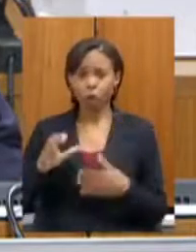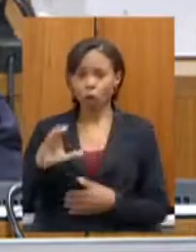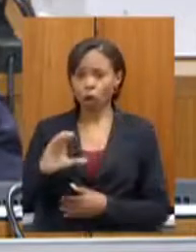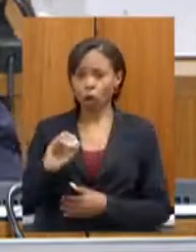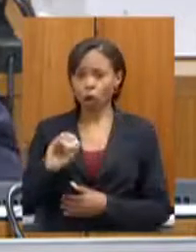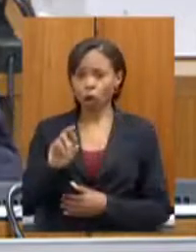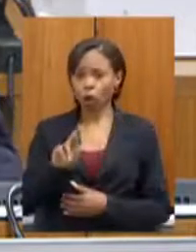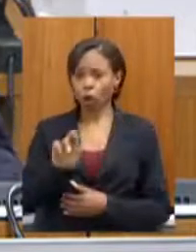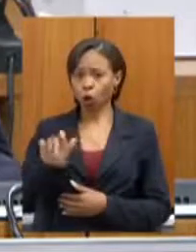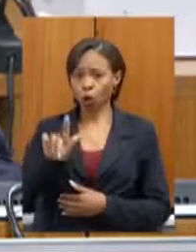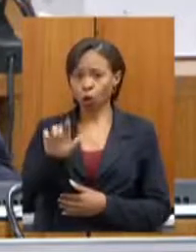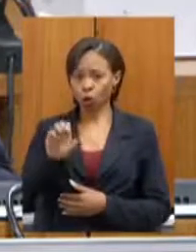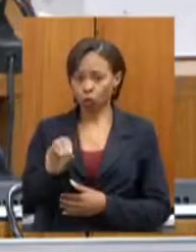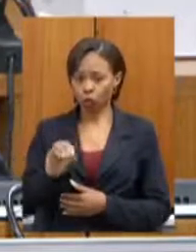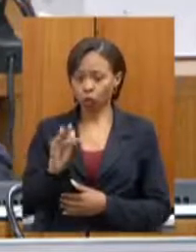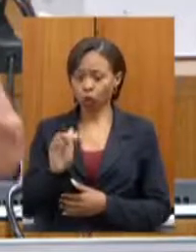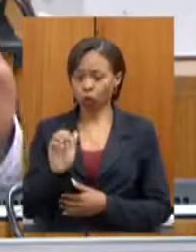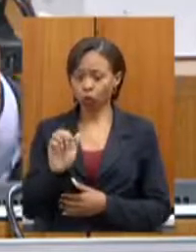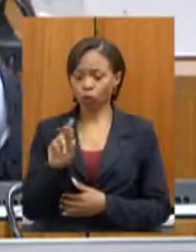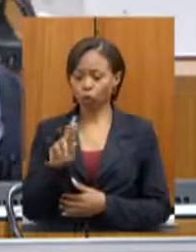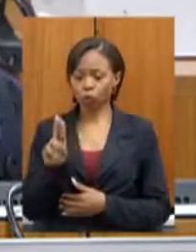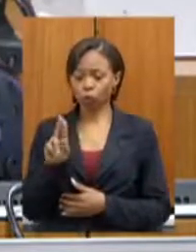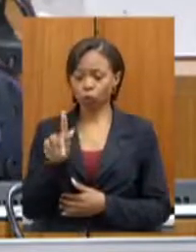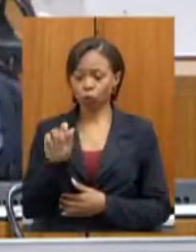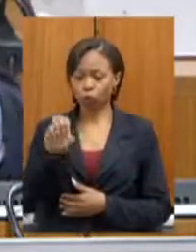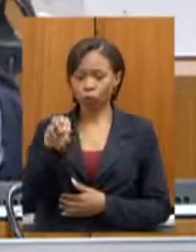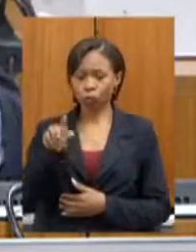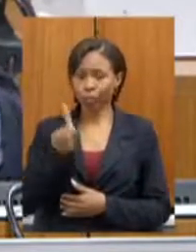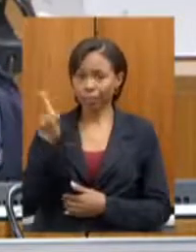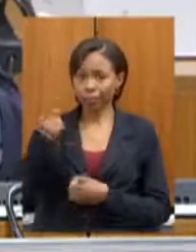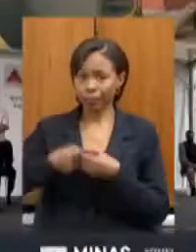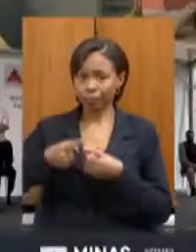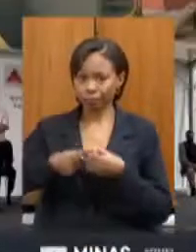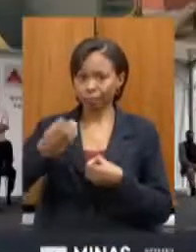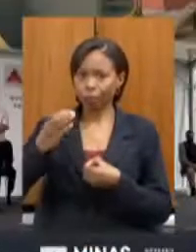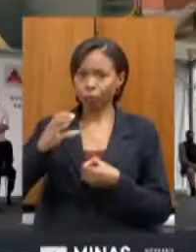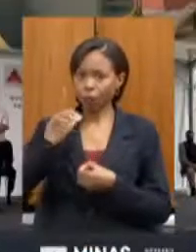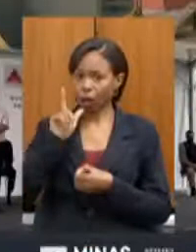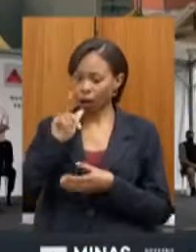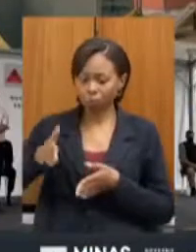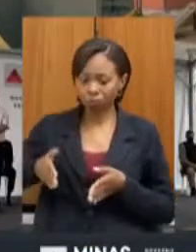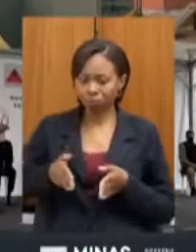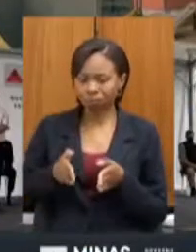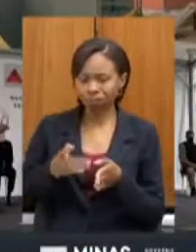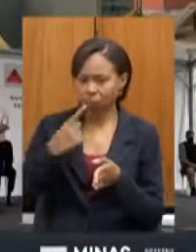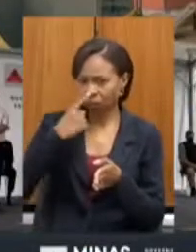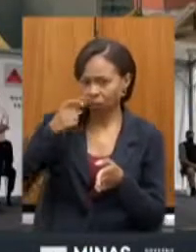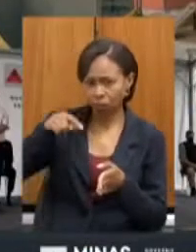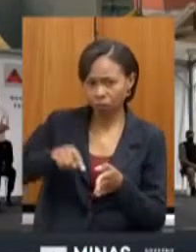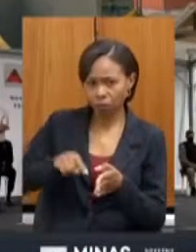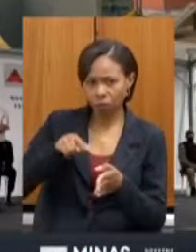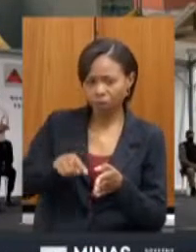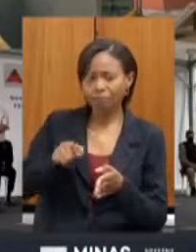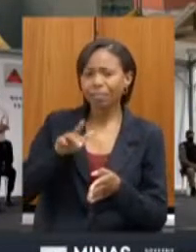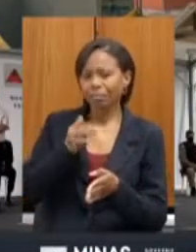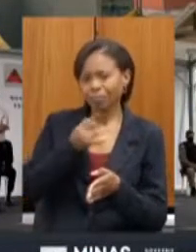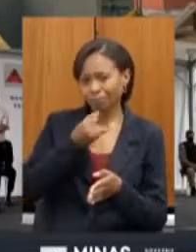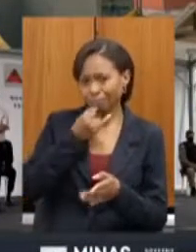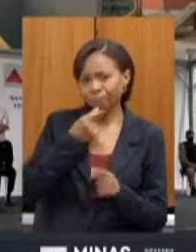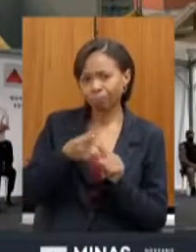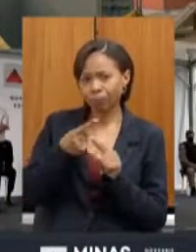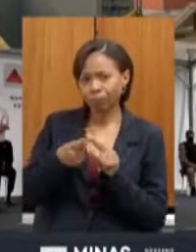ferrugem, contagem, tem uma história bastante triste, a população, mais de 600 famílias foram